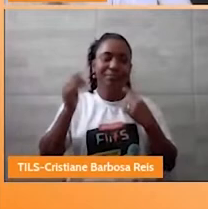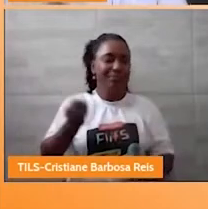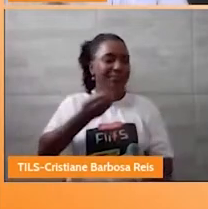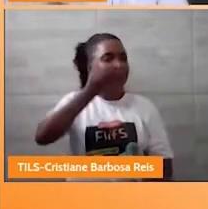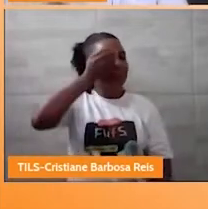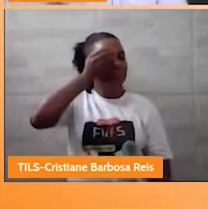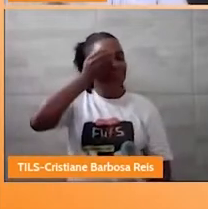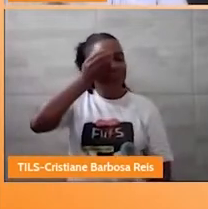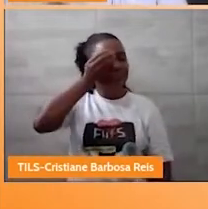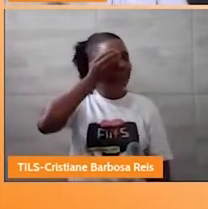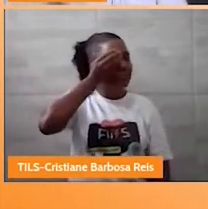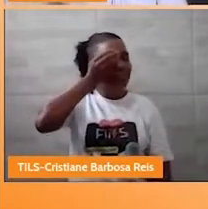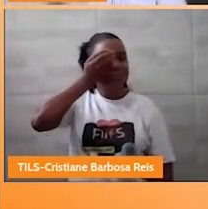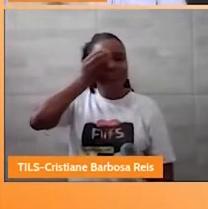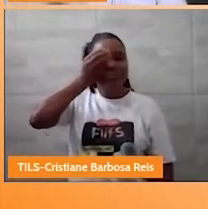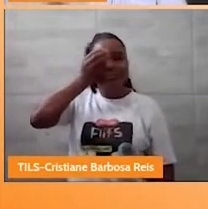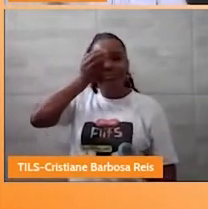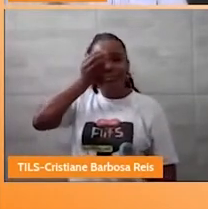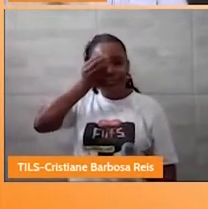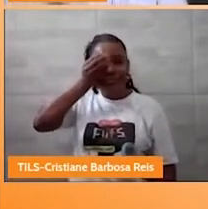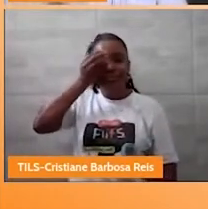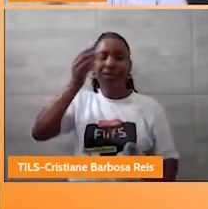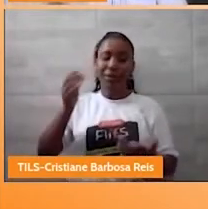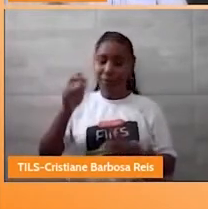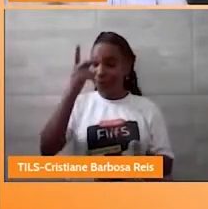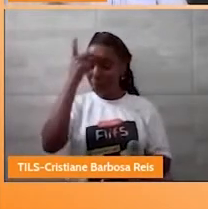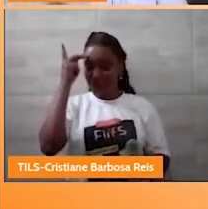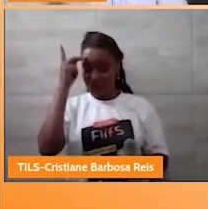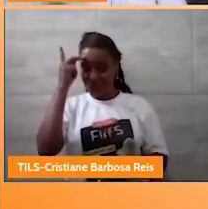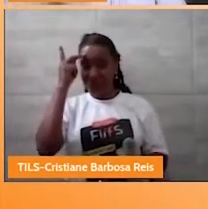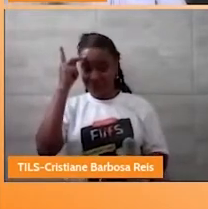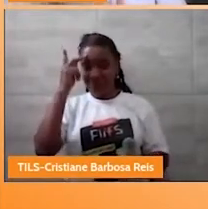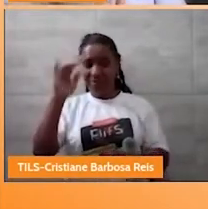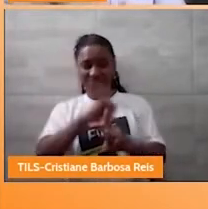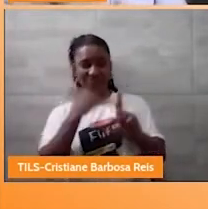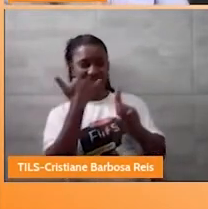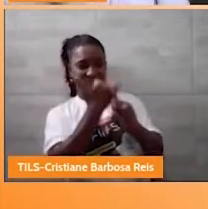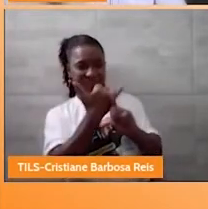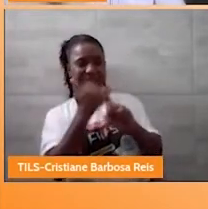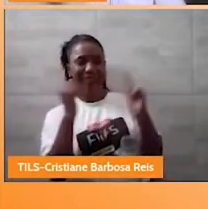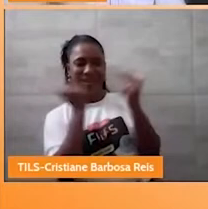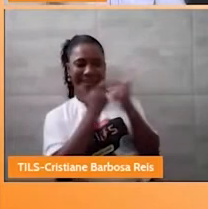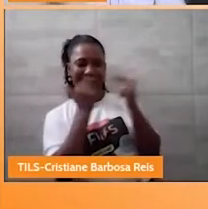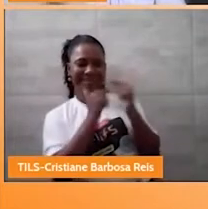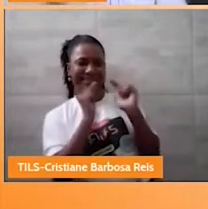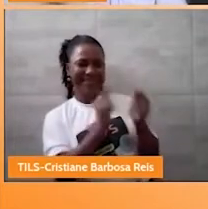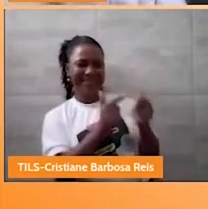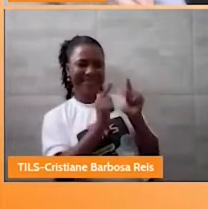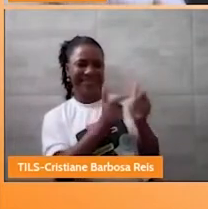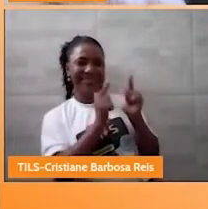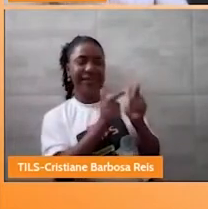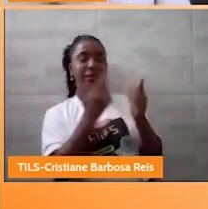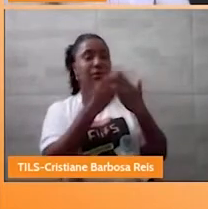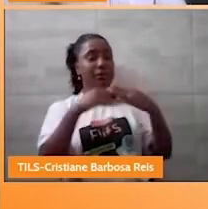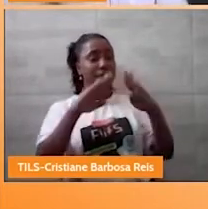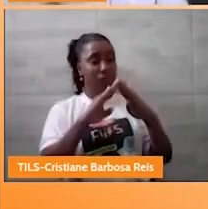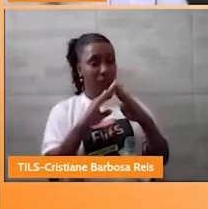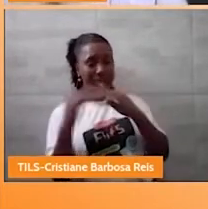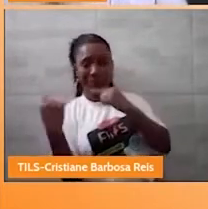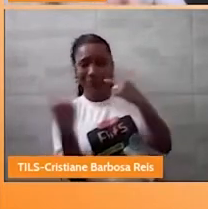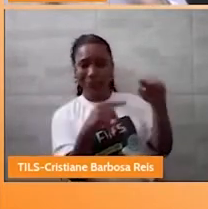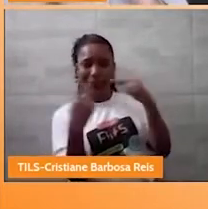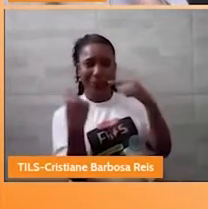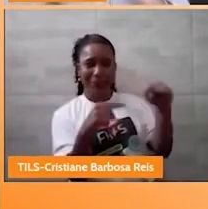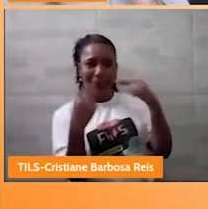E ela se torna, portanto, partir daí, vítima do bullying. Ela se torna um objeto de perseguição na escola. Ela é perseguida